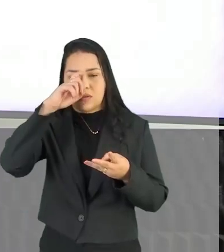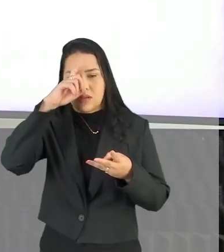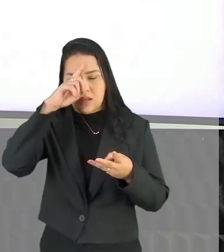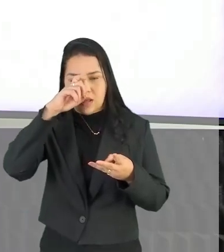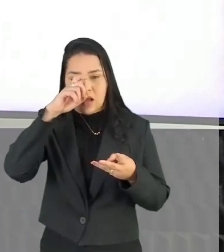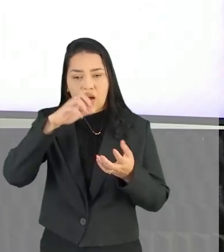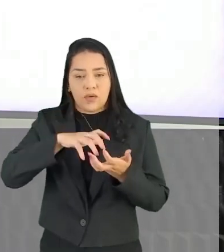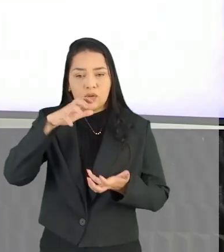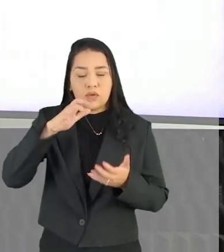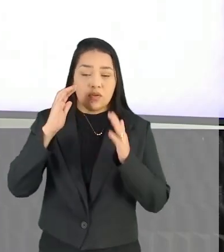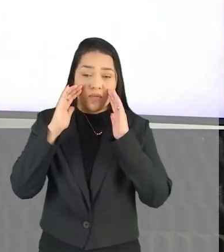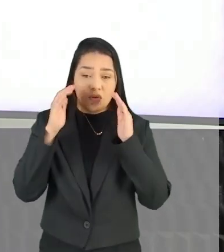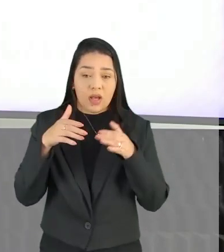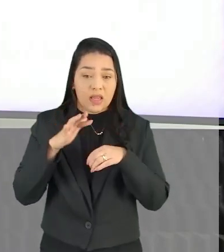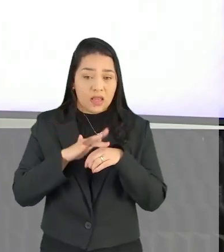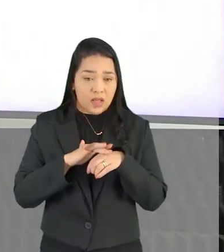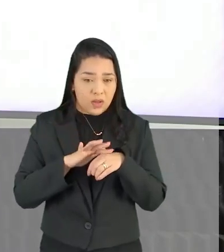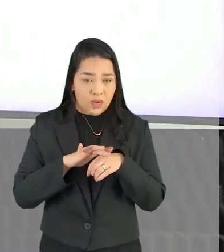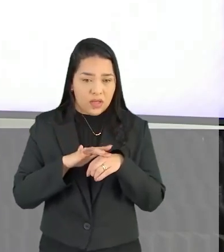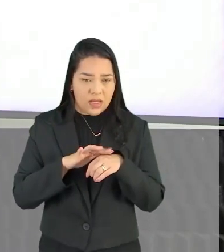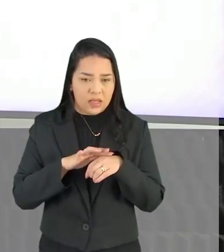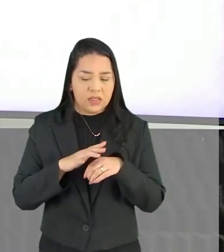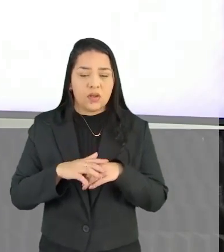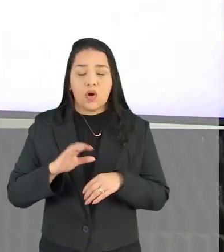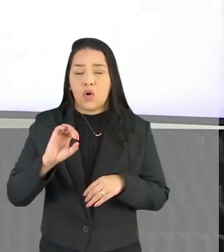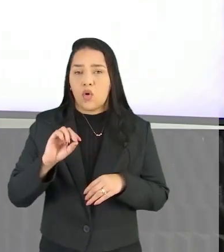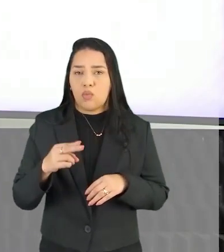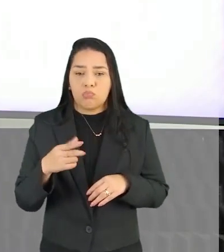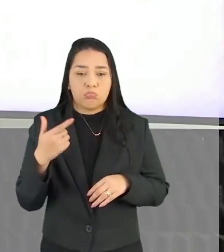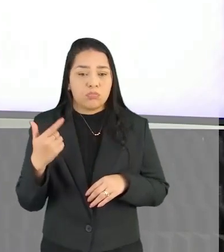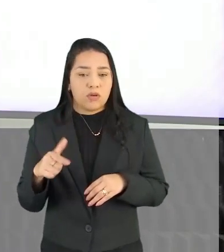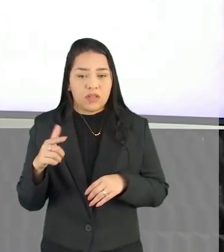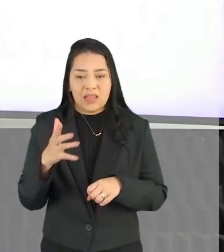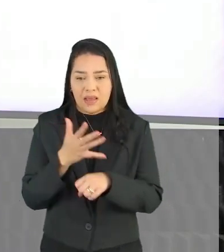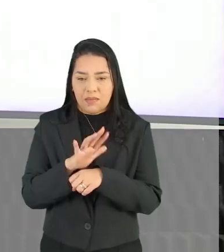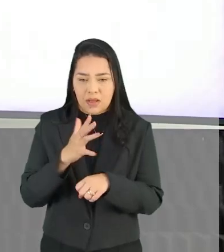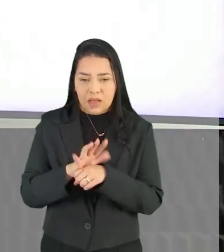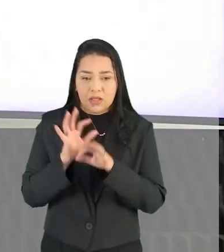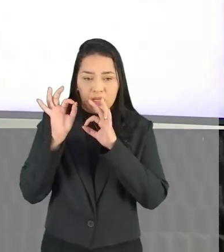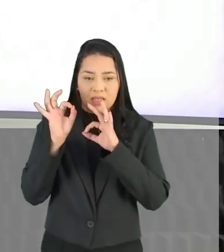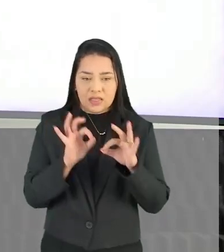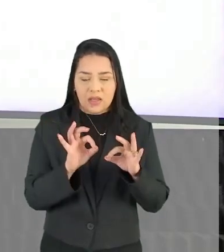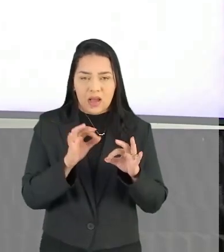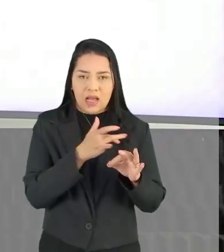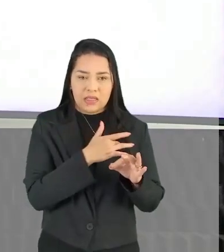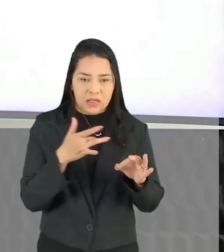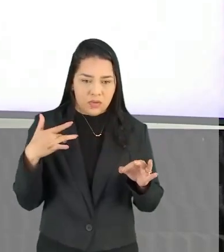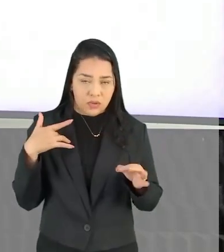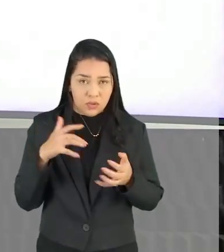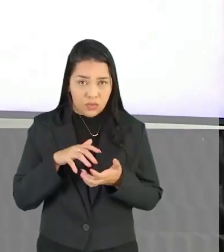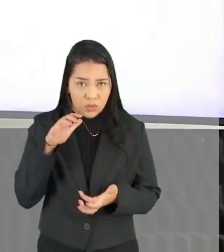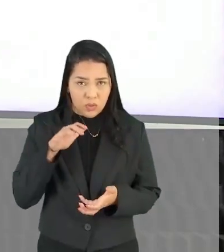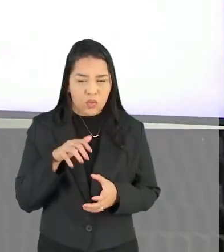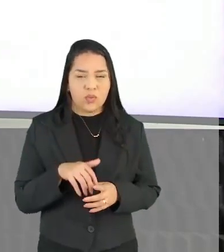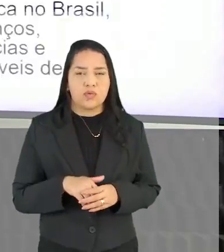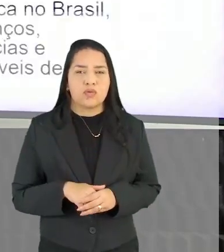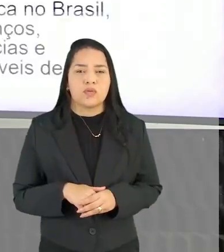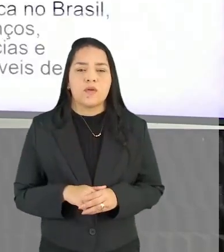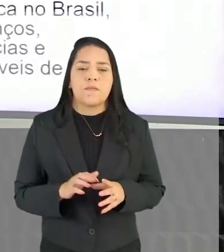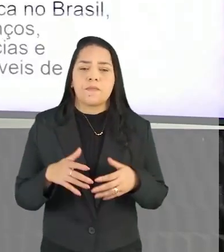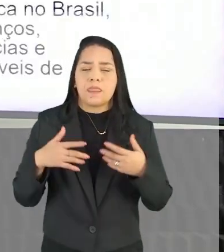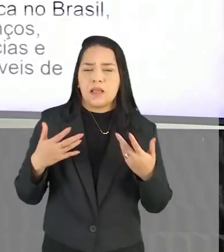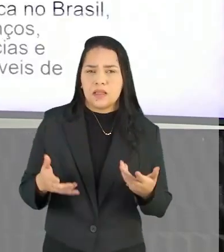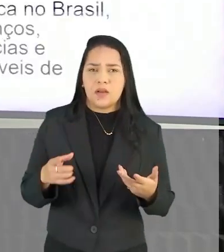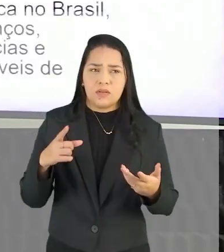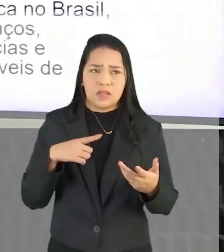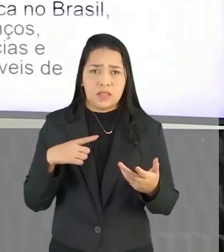Com abordagem ao idoso Centrada na doença Ou seja Não há na prática Uma rede de atenção À saúde do idoso Então quando a gente